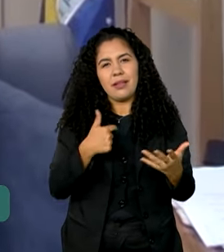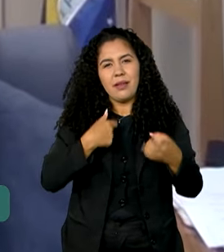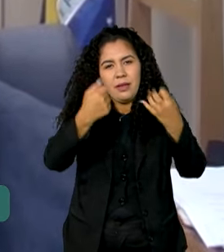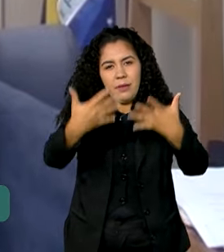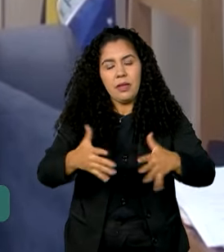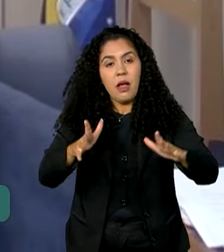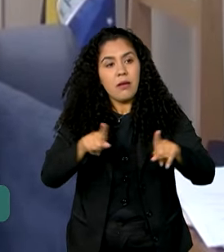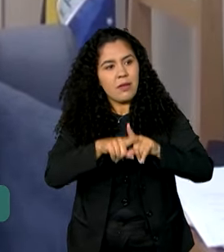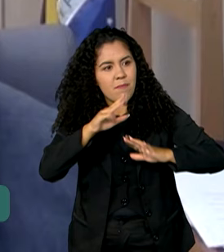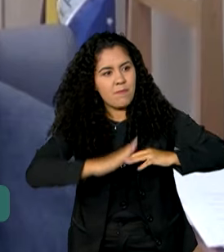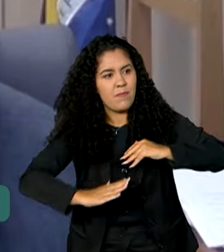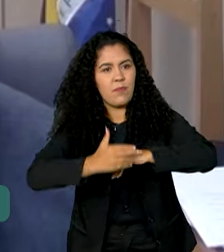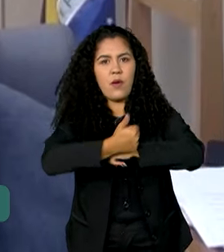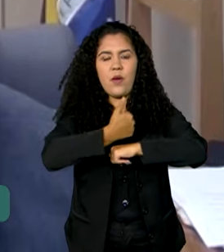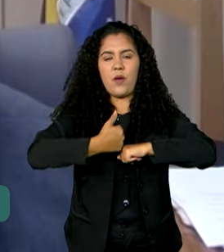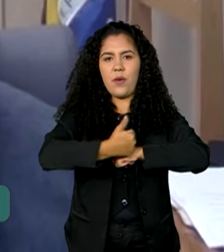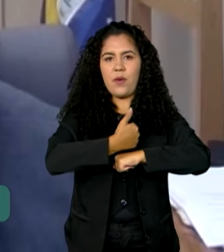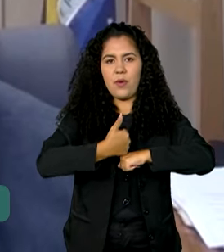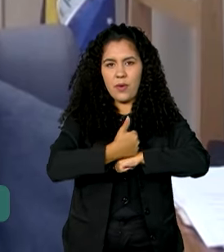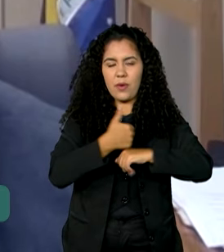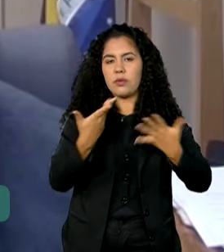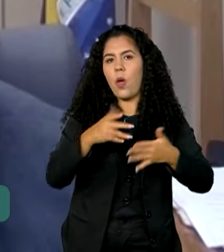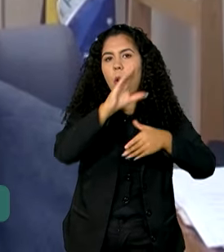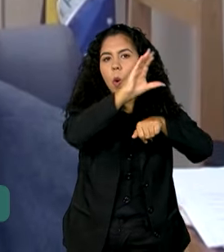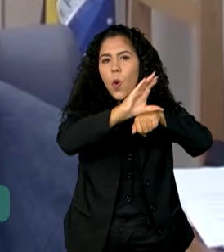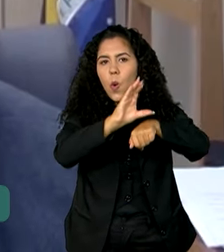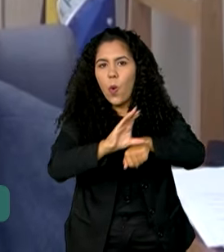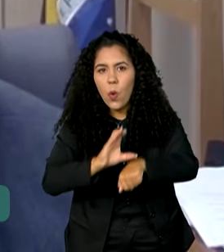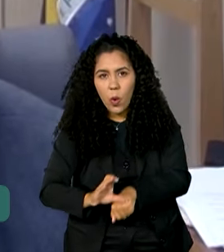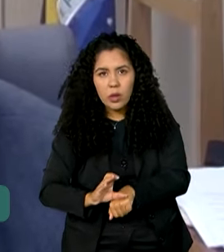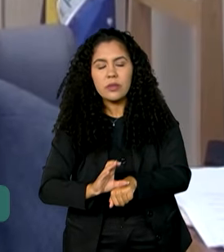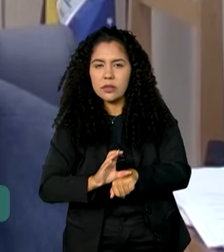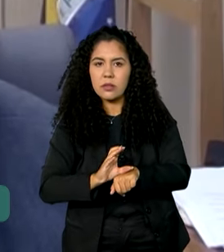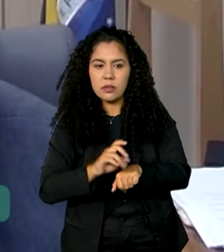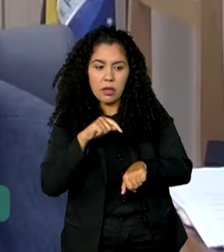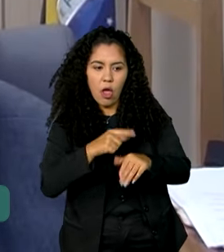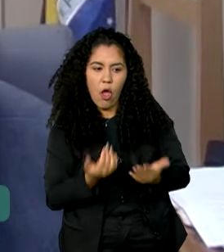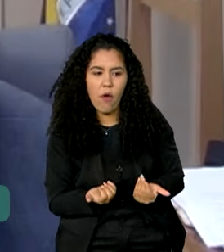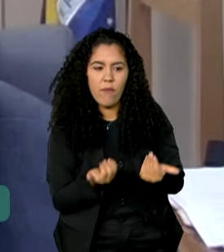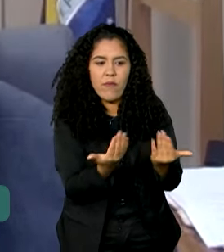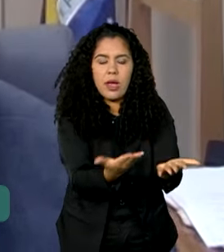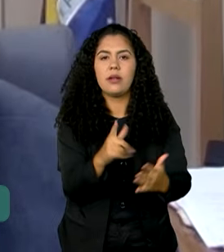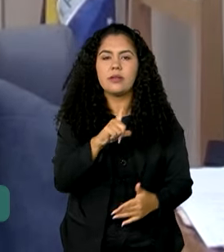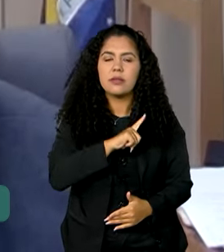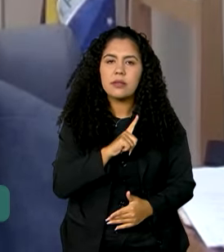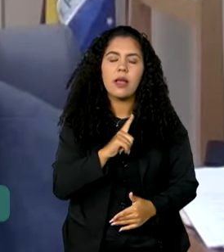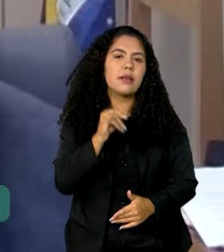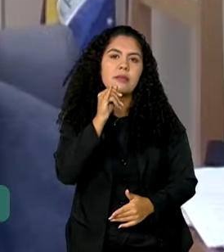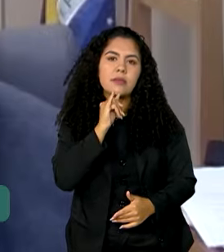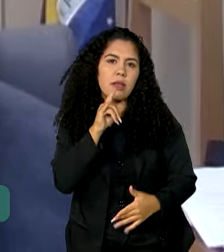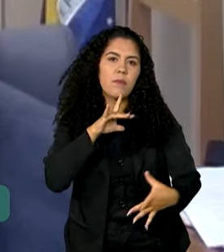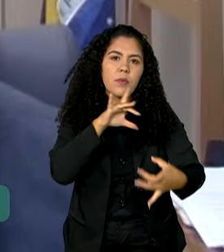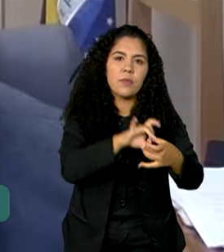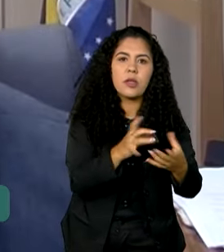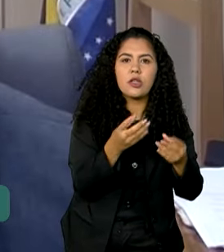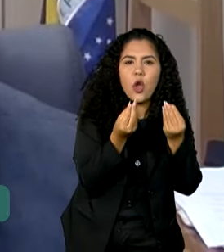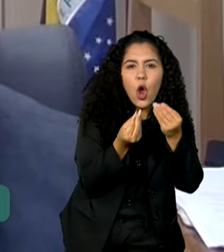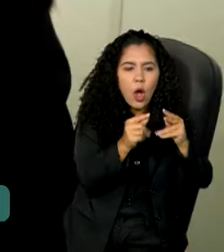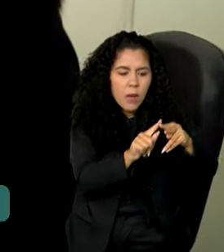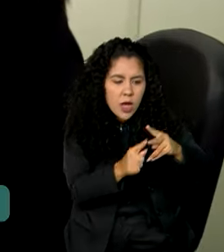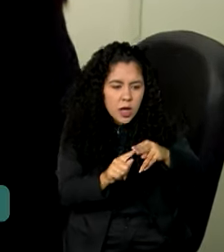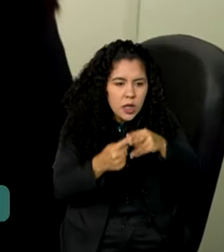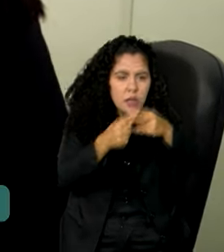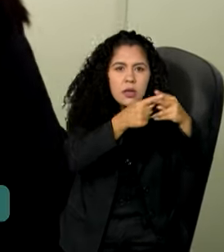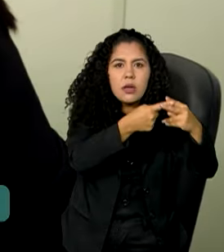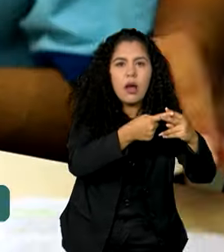até profissionalizante. Então, os cursos que esse programa provê são cursos, inclusive, de montagem de computadores, de